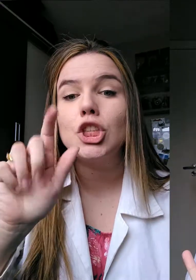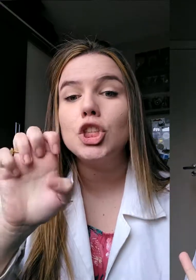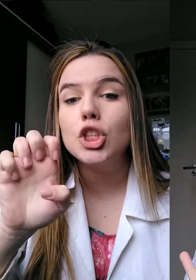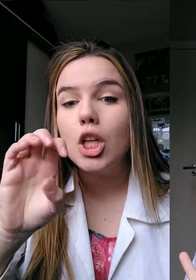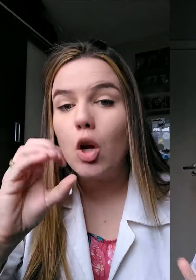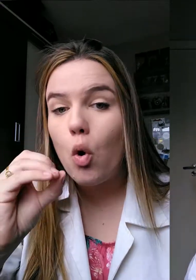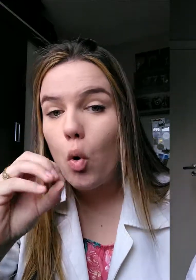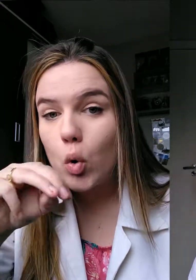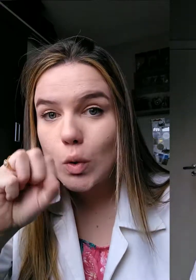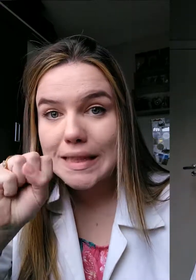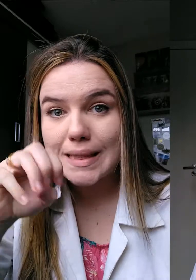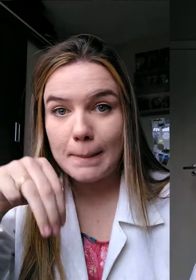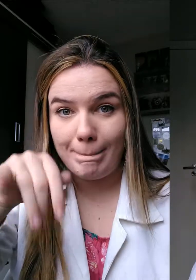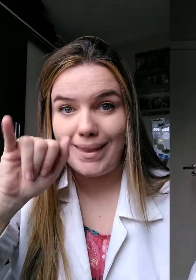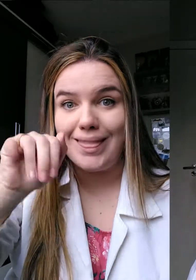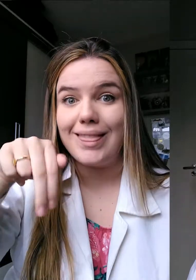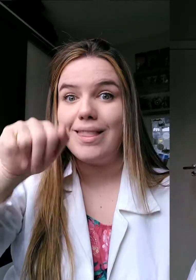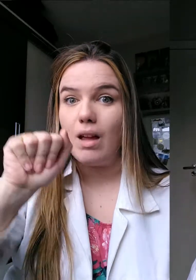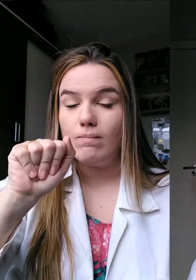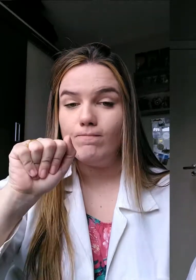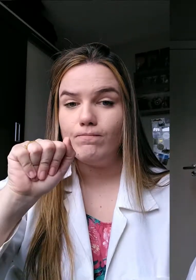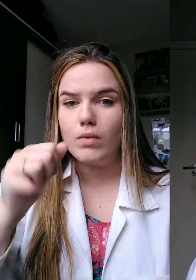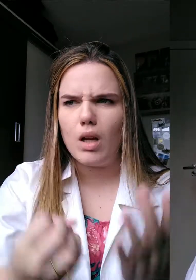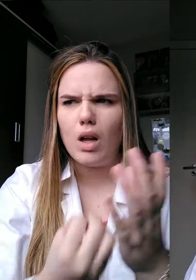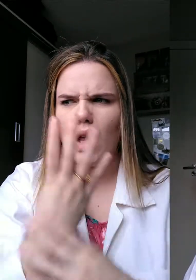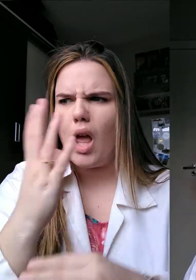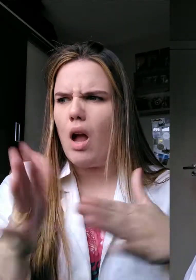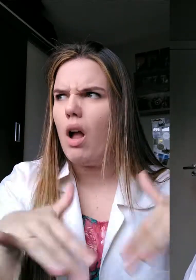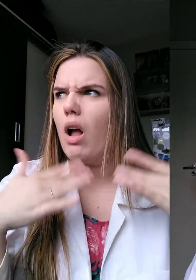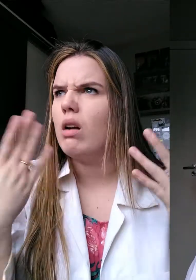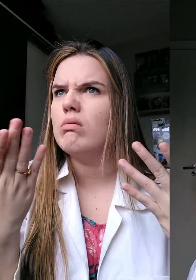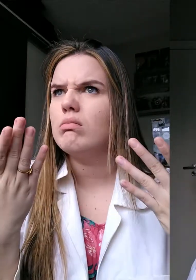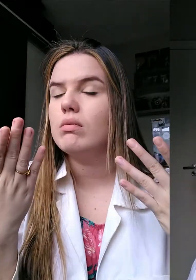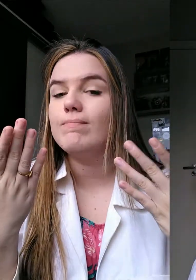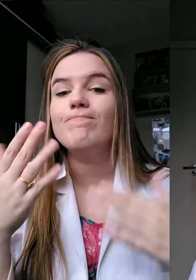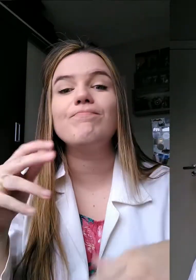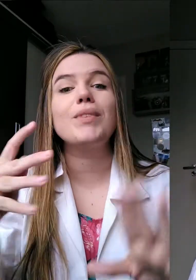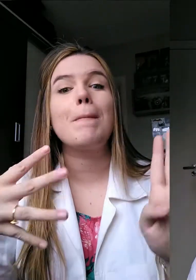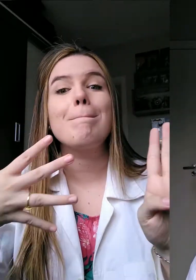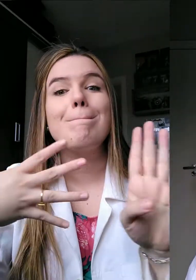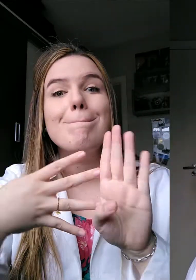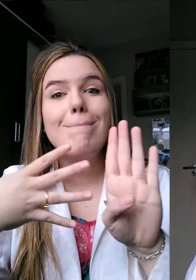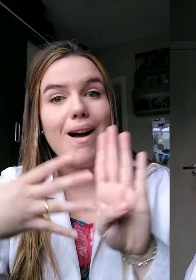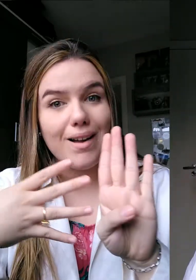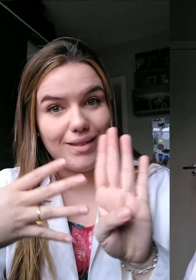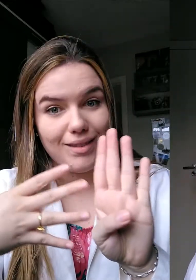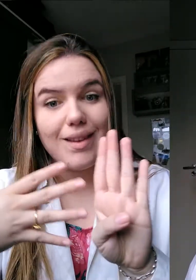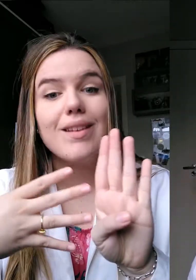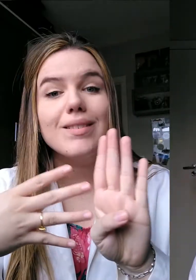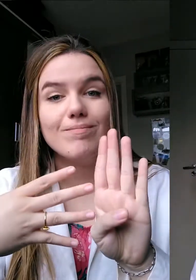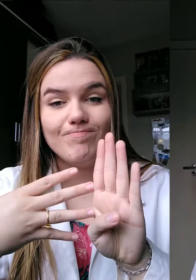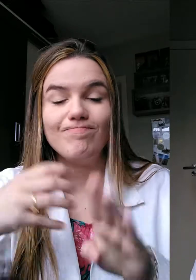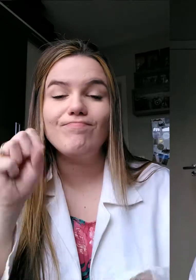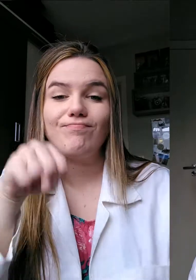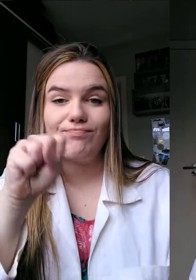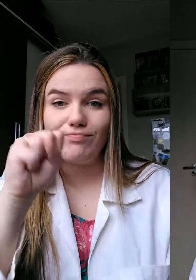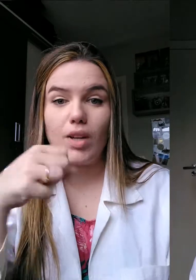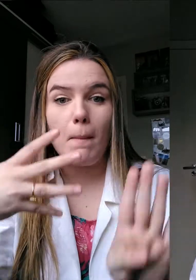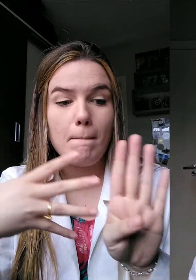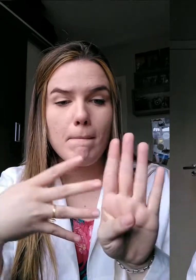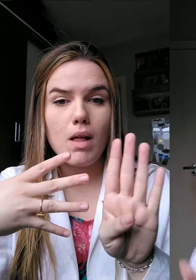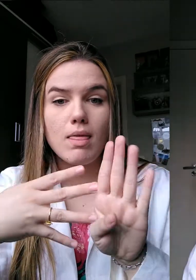geosmina. Geosmina é produzida por bactérias. Sim, bactérias. E aí, gente, o que acontece? O